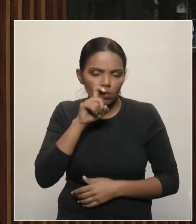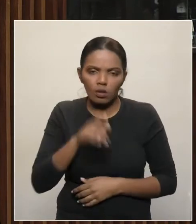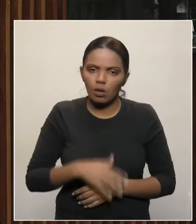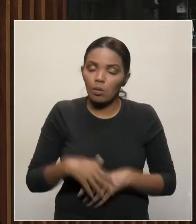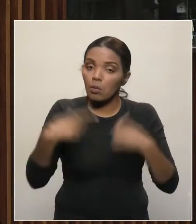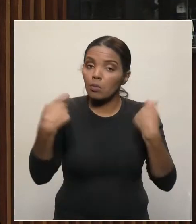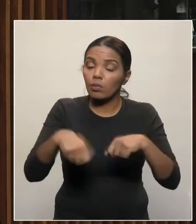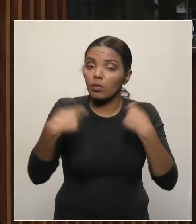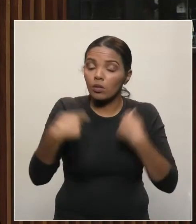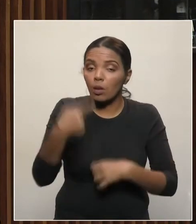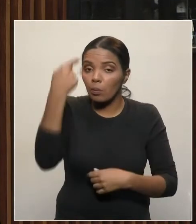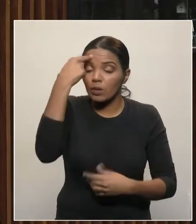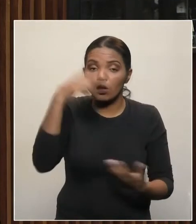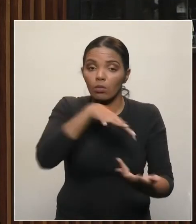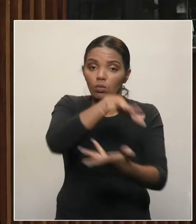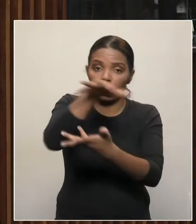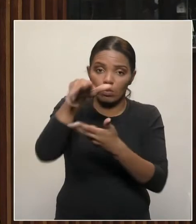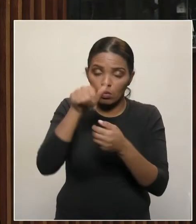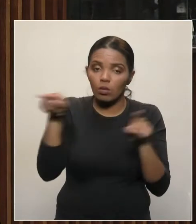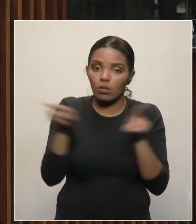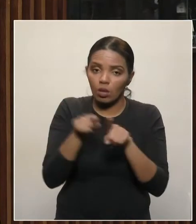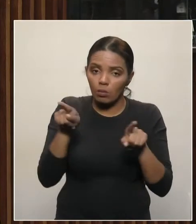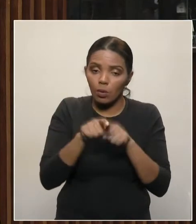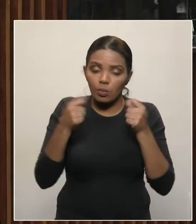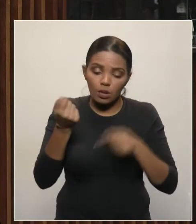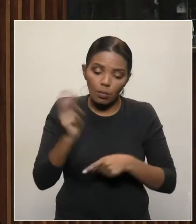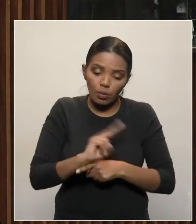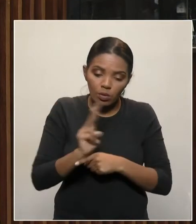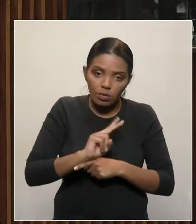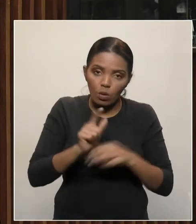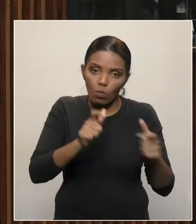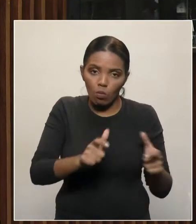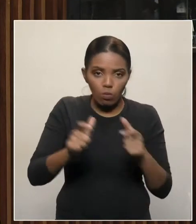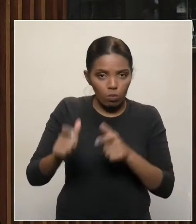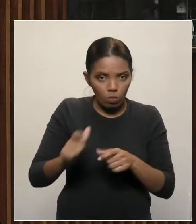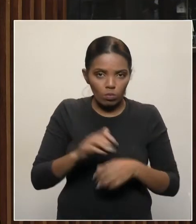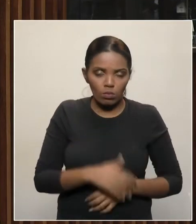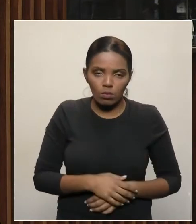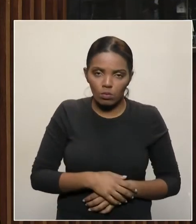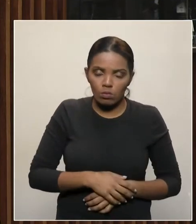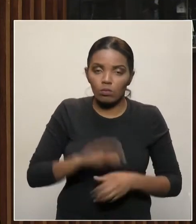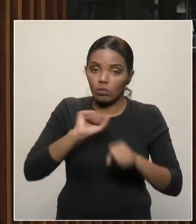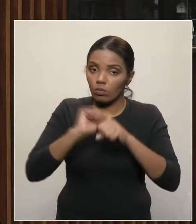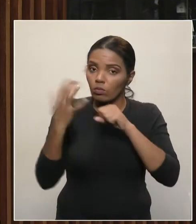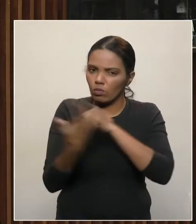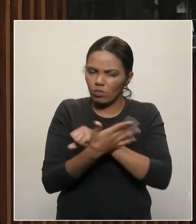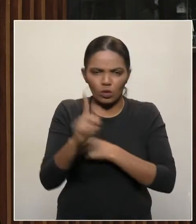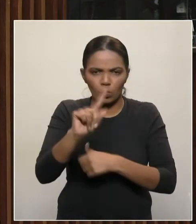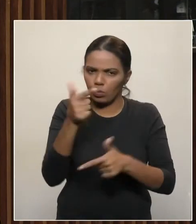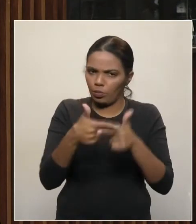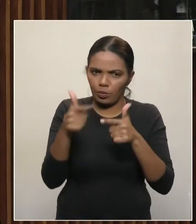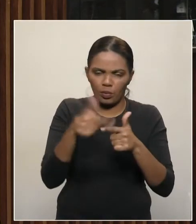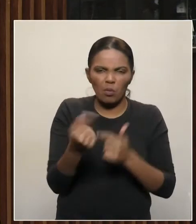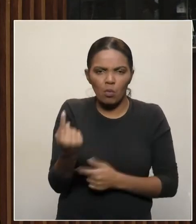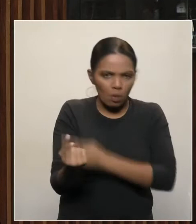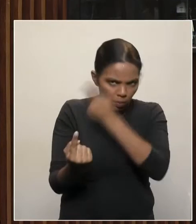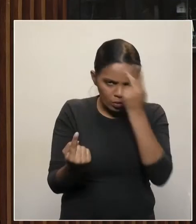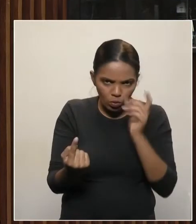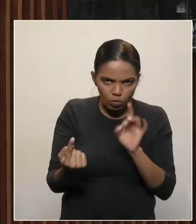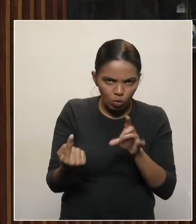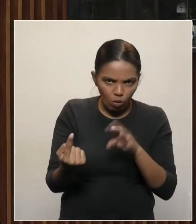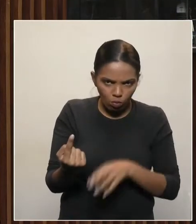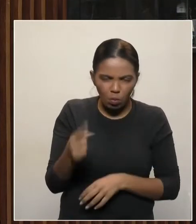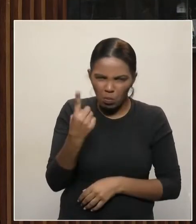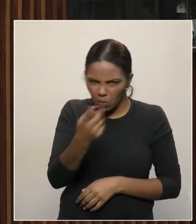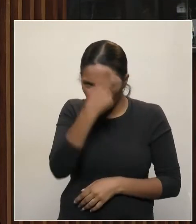Tem que pensar globalmente e agir localmente para resolver o problema. O coronavírus não é um problema de uma pessoa, só